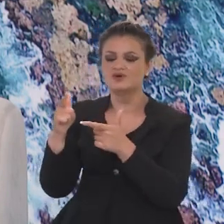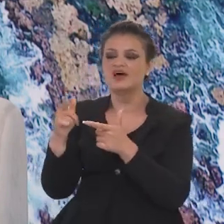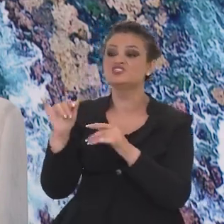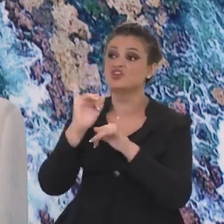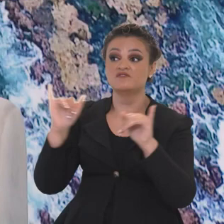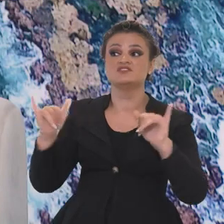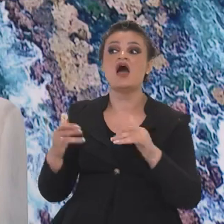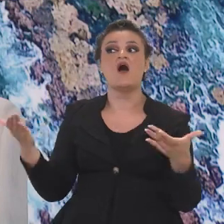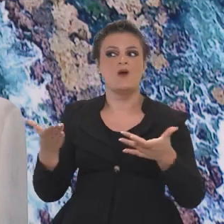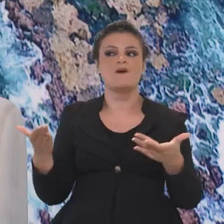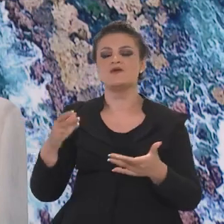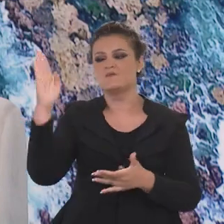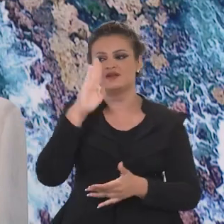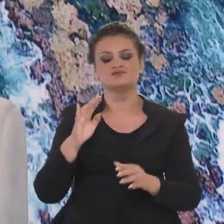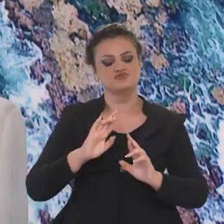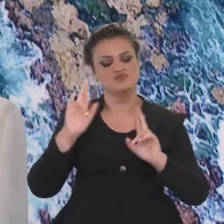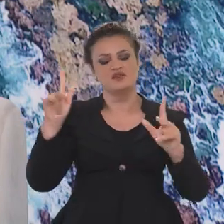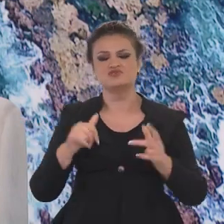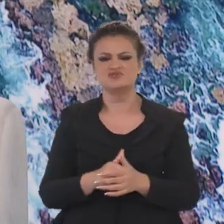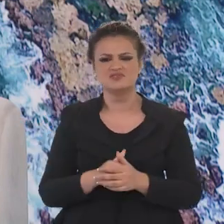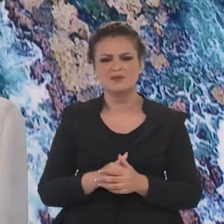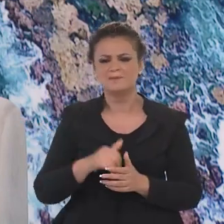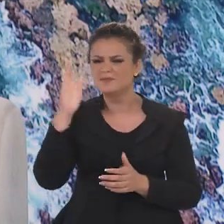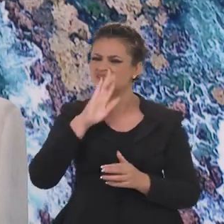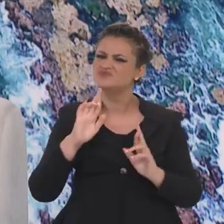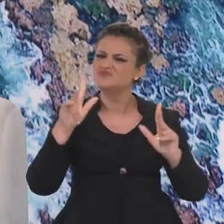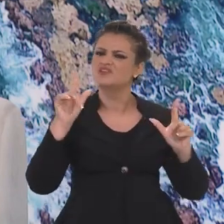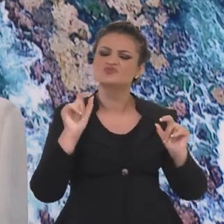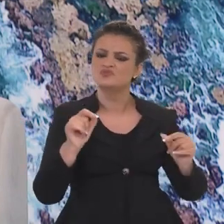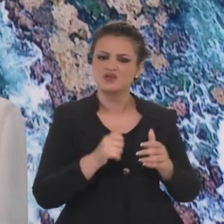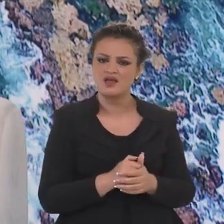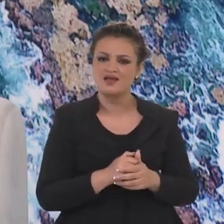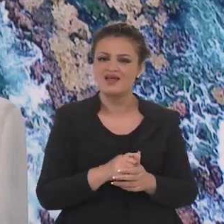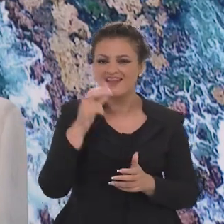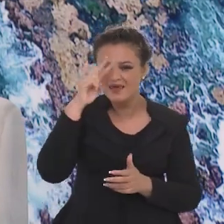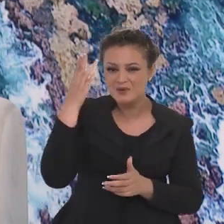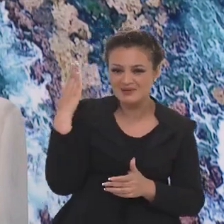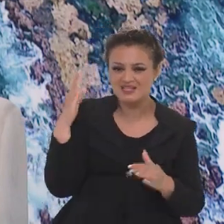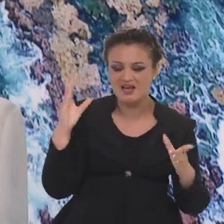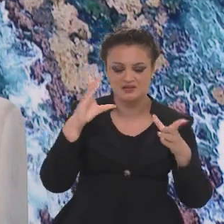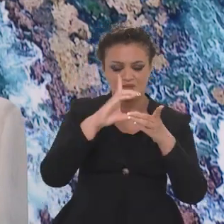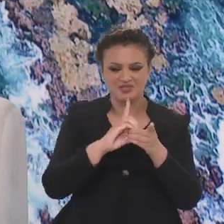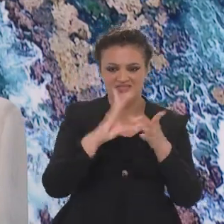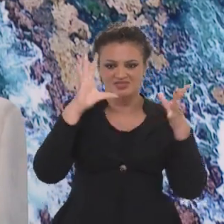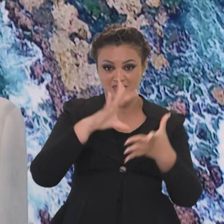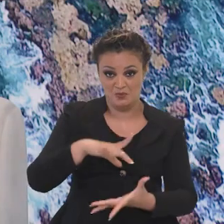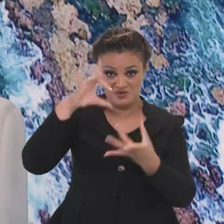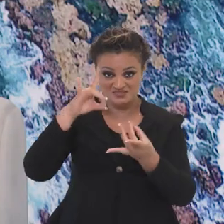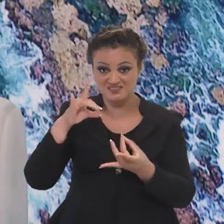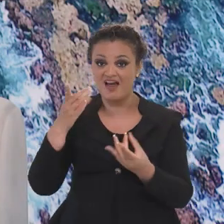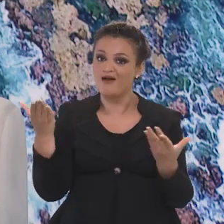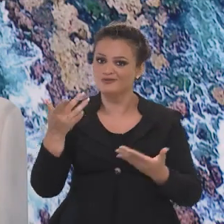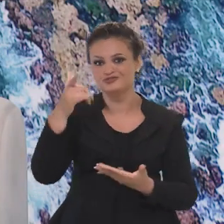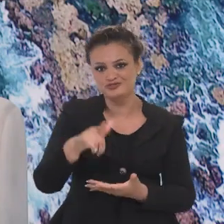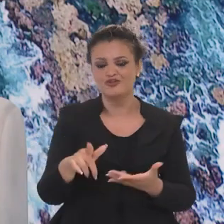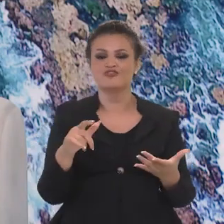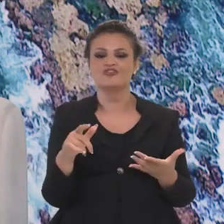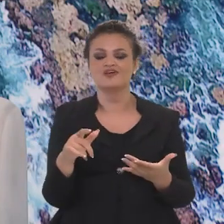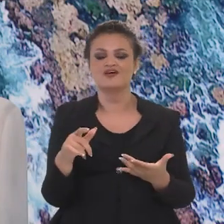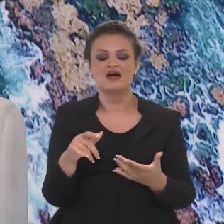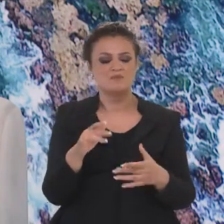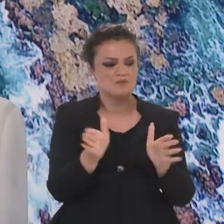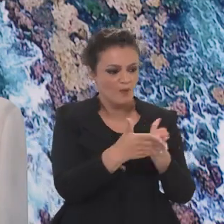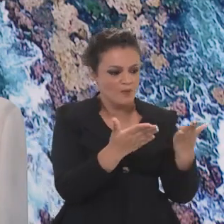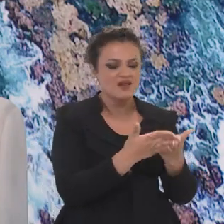o recado é o Brasil voltou. O Brasil voltou. Que Brasil que voltou? Voltou o Brasil da democracia, voltou o Brasil